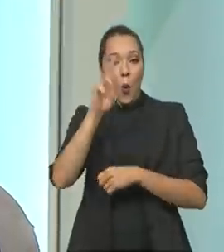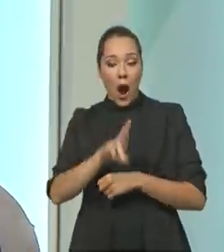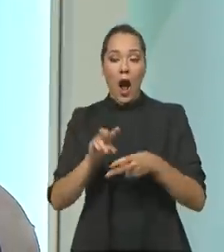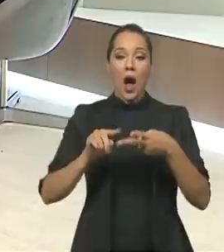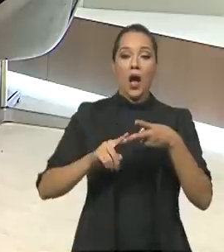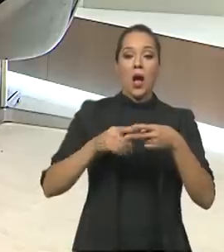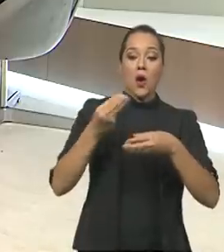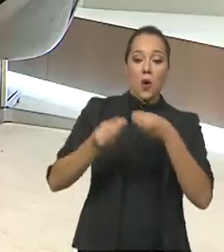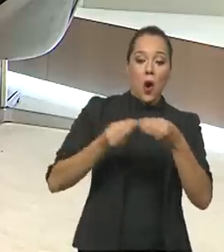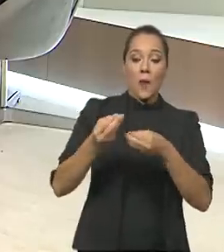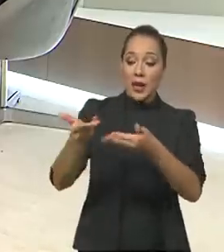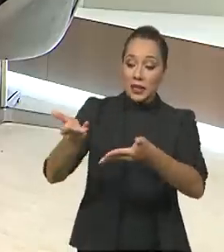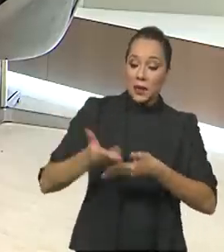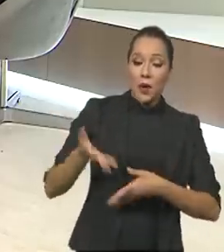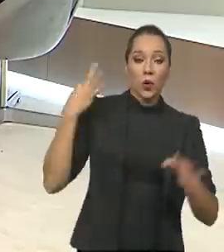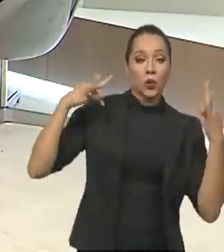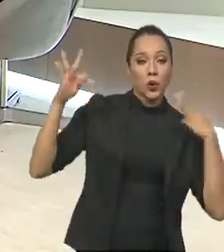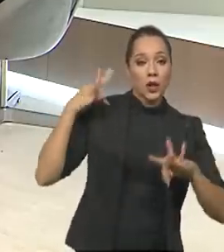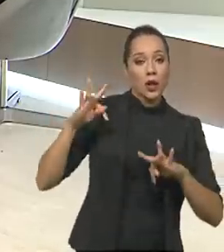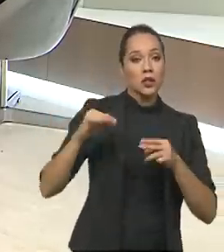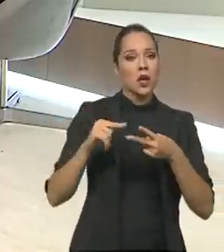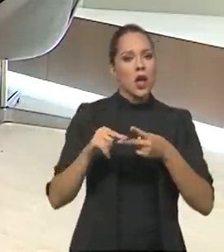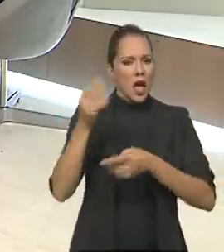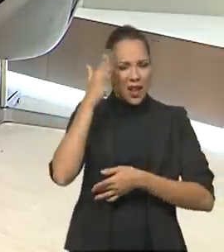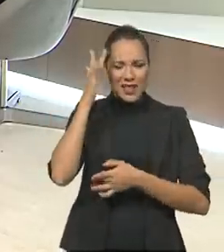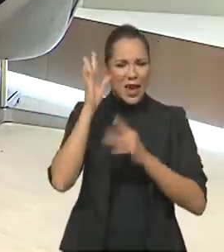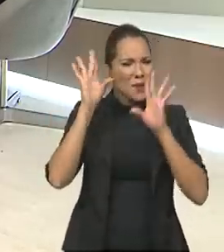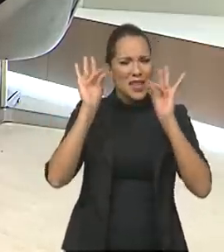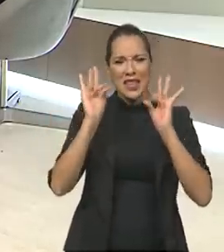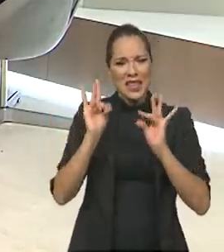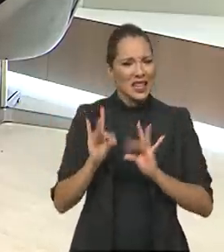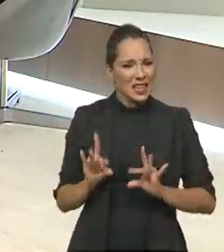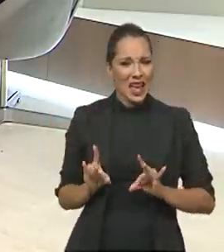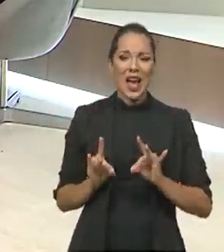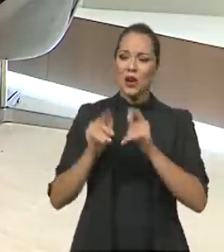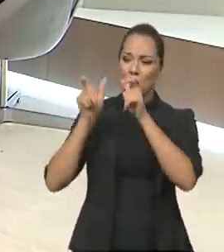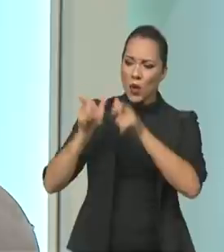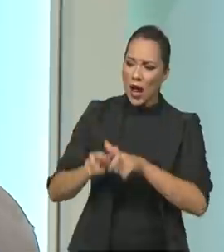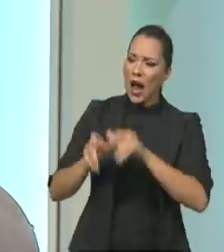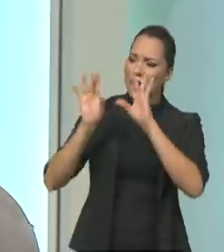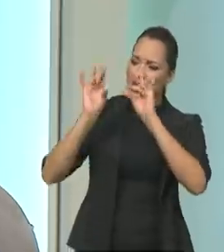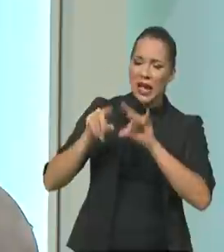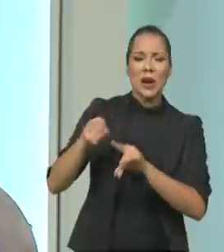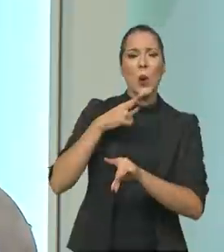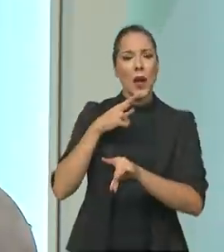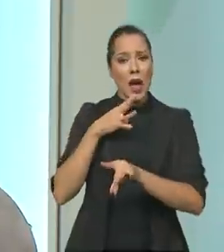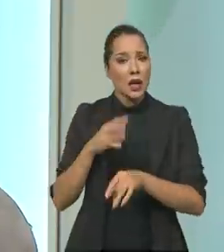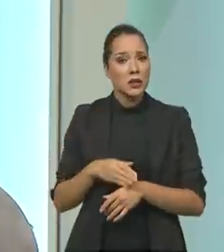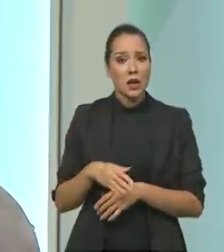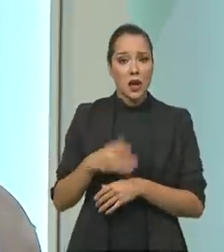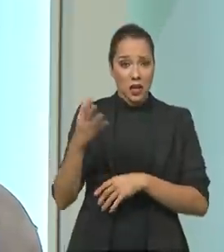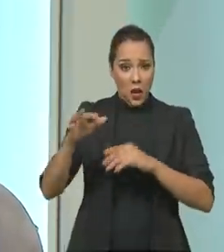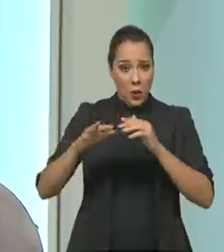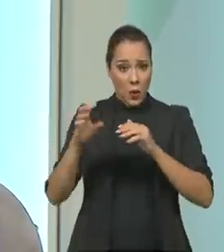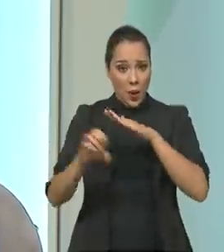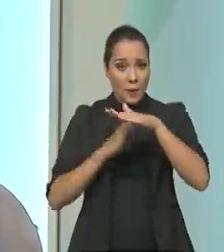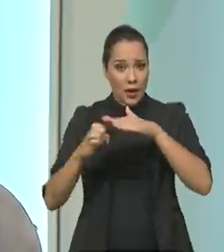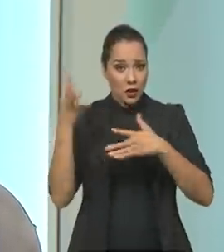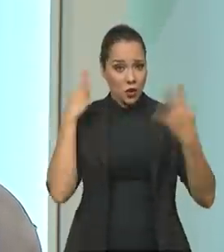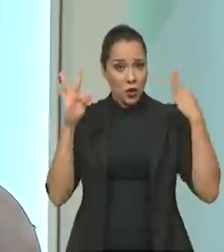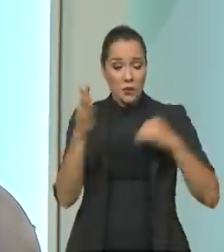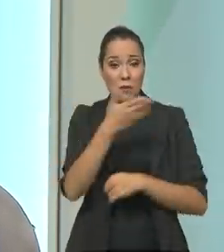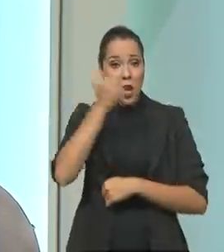quando dá um Como receber os turistas. receber, com cada particularidade, peculiaridade do local. Então, o maior patrimônio que a empresa turística, hoje, tem,